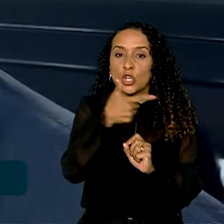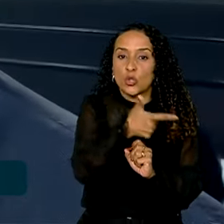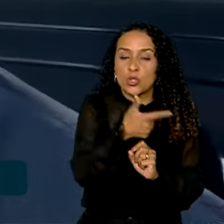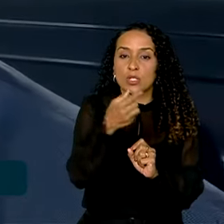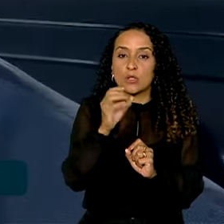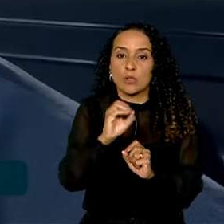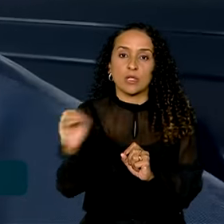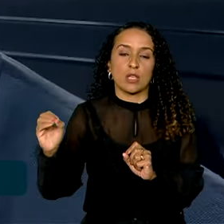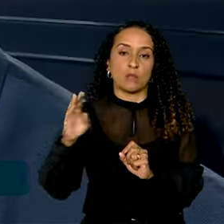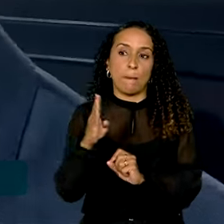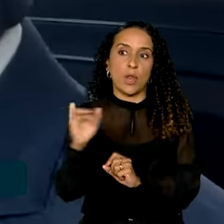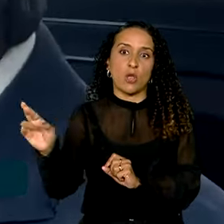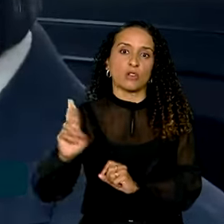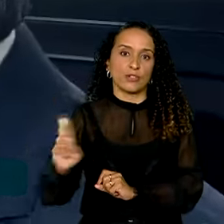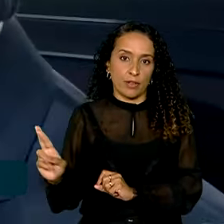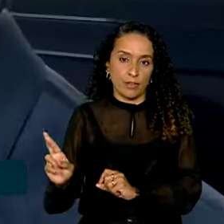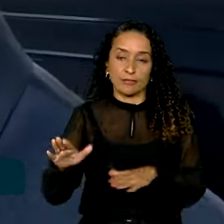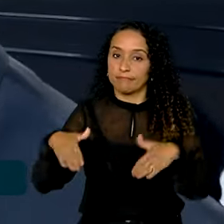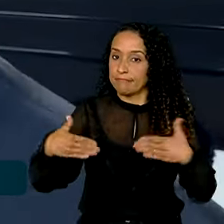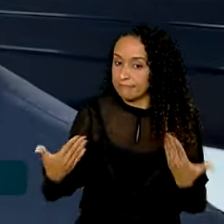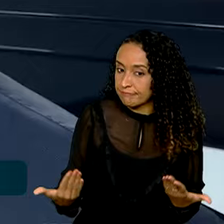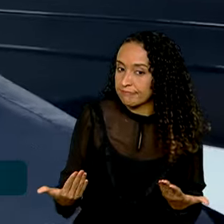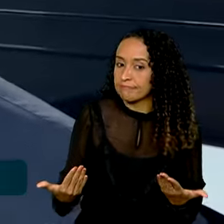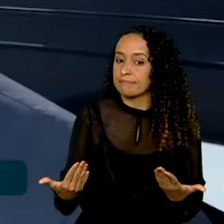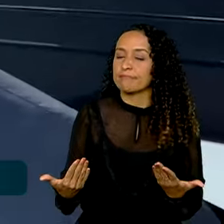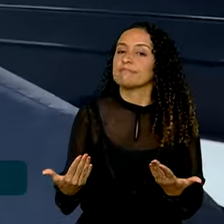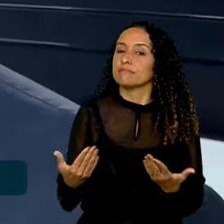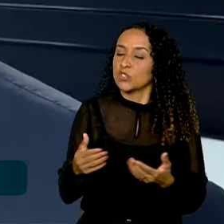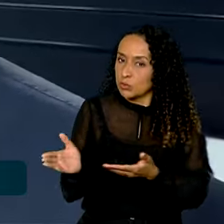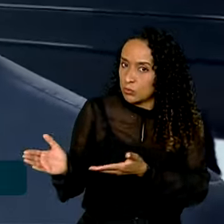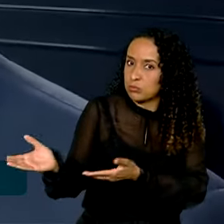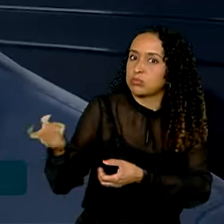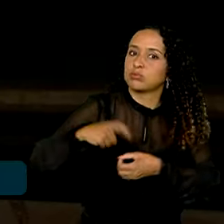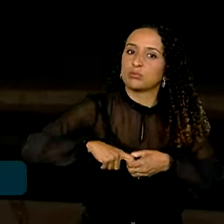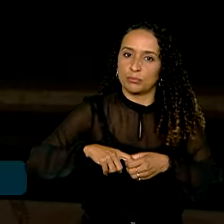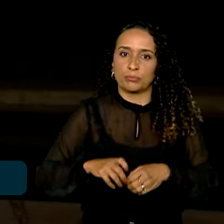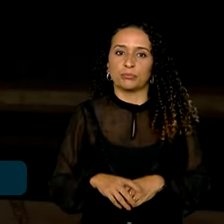bilhões de reais. Portanto, investendo em frente à recuperação.